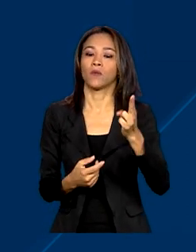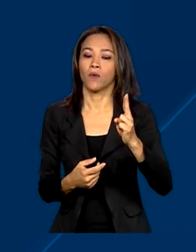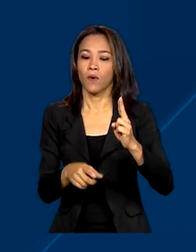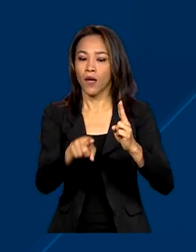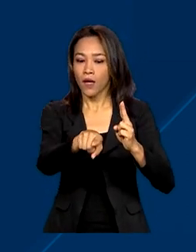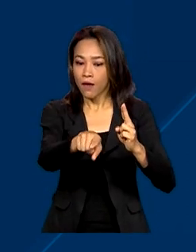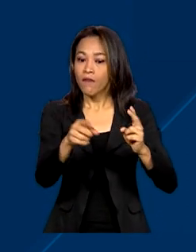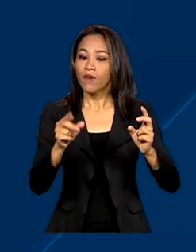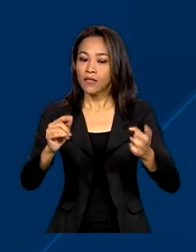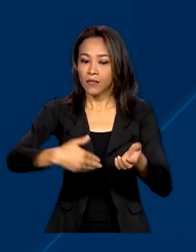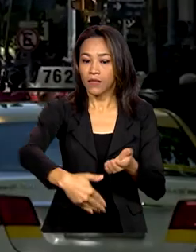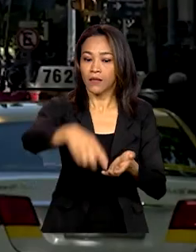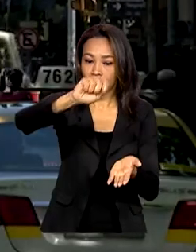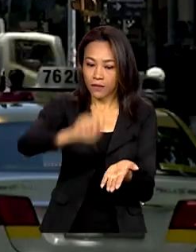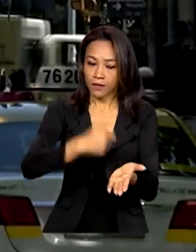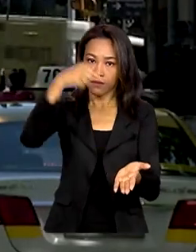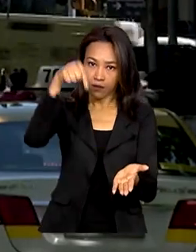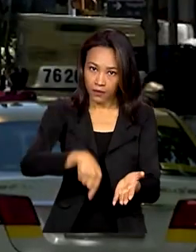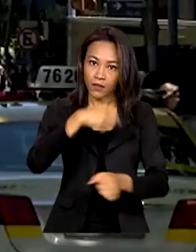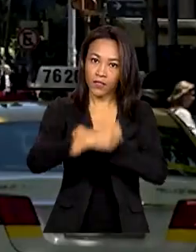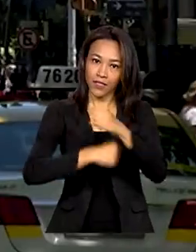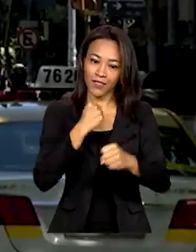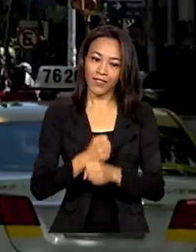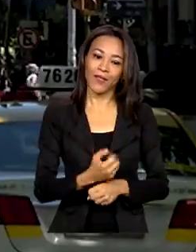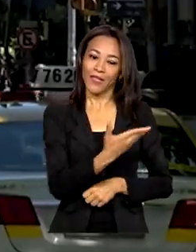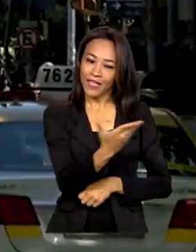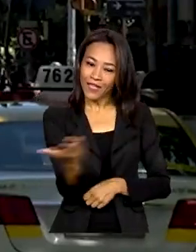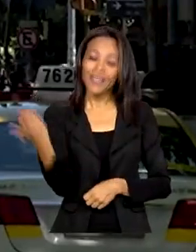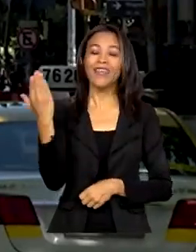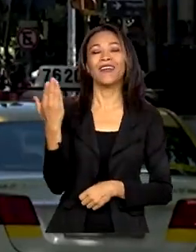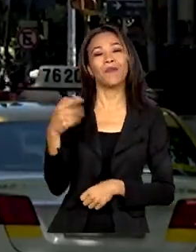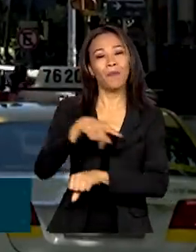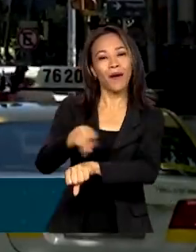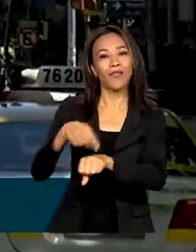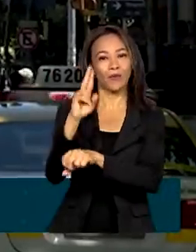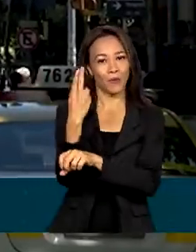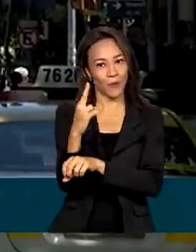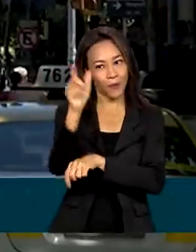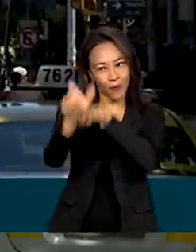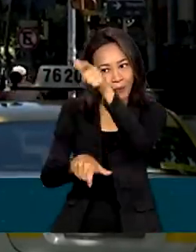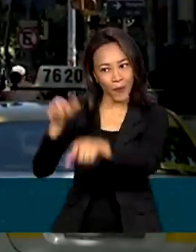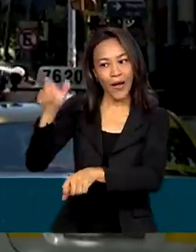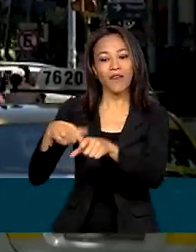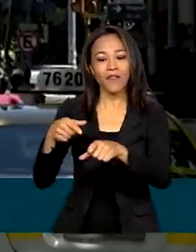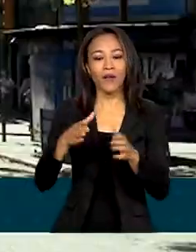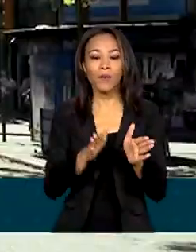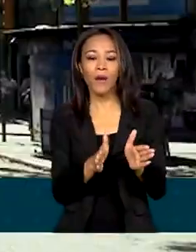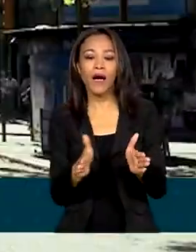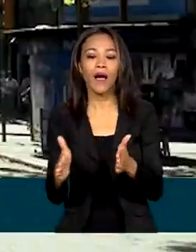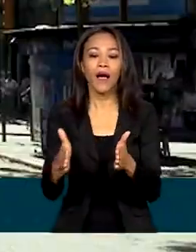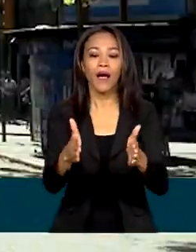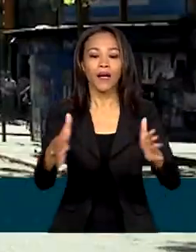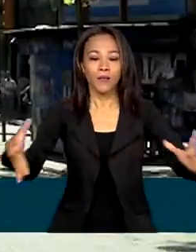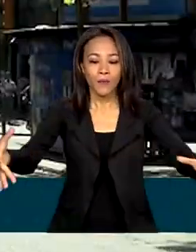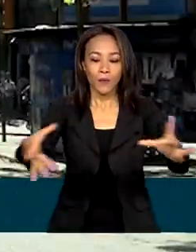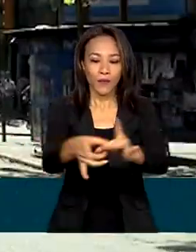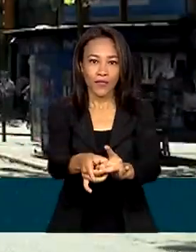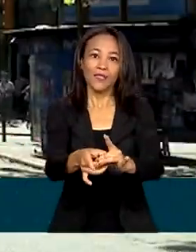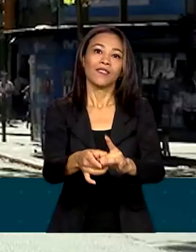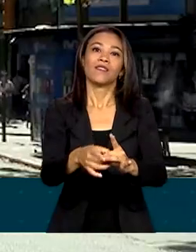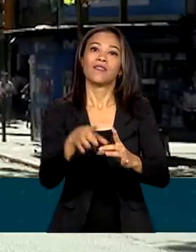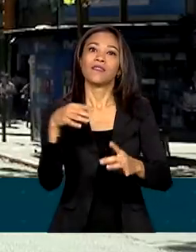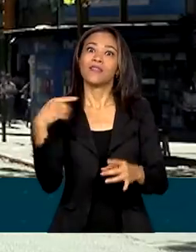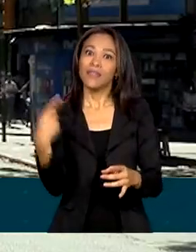será assinado este ano. E os uruguaios vão reformar a rodovia que liga Jaguarão a Rio Branco, cidade